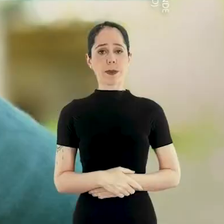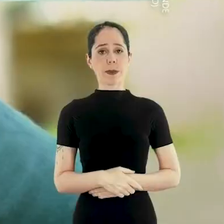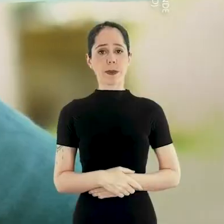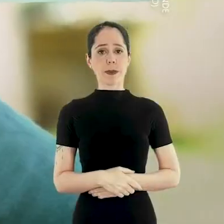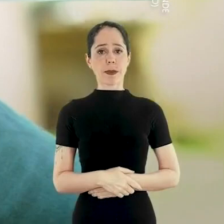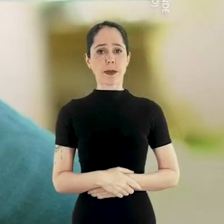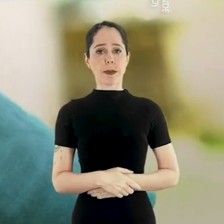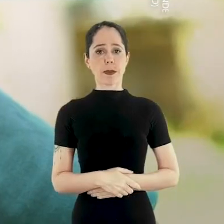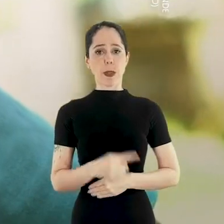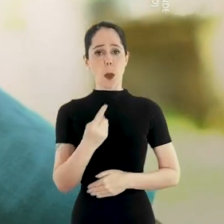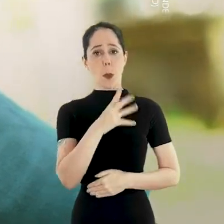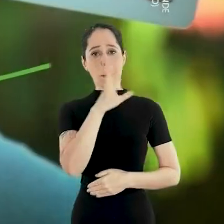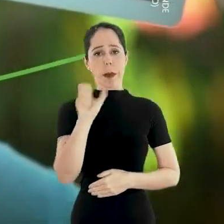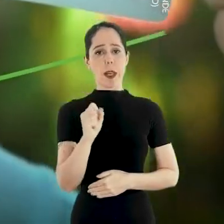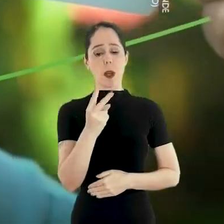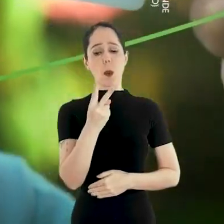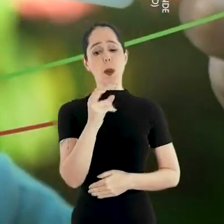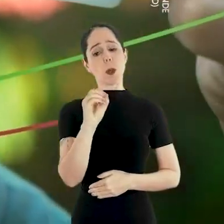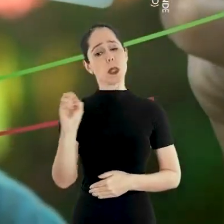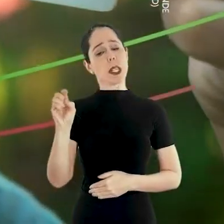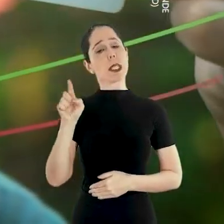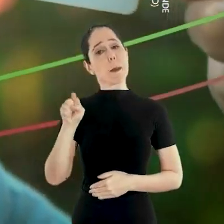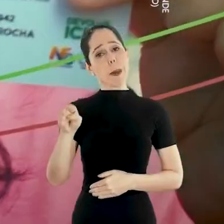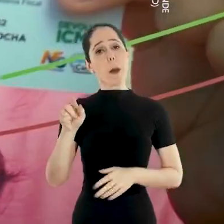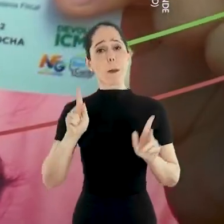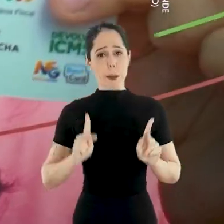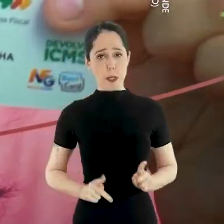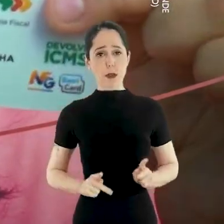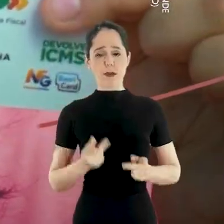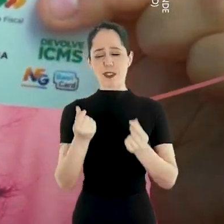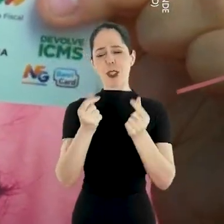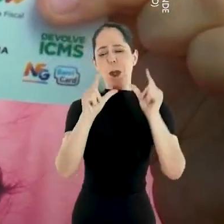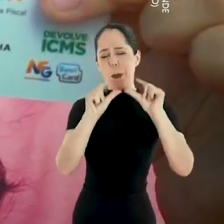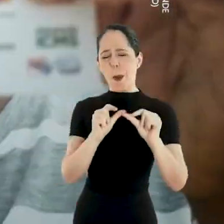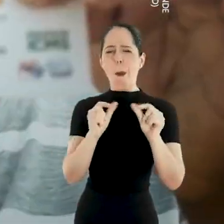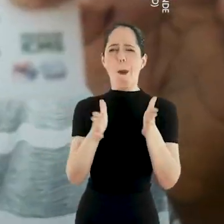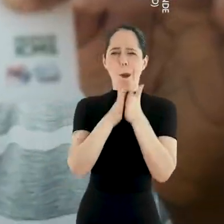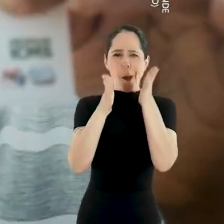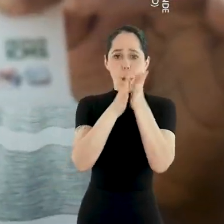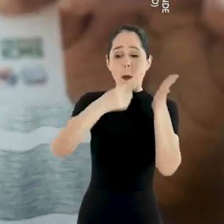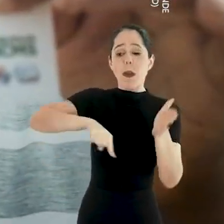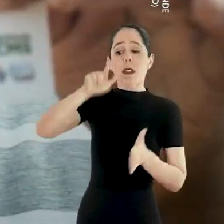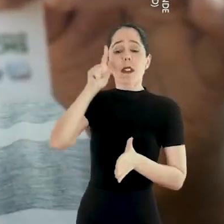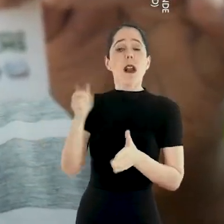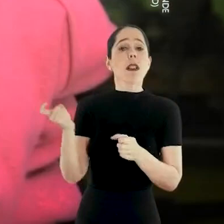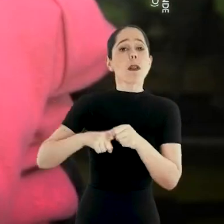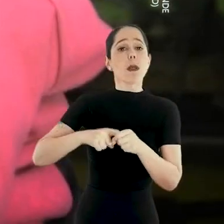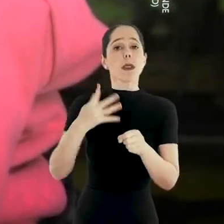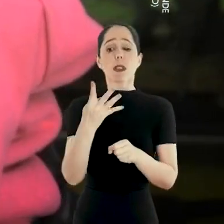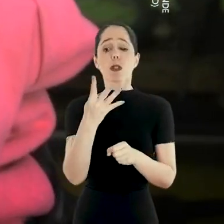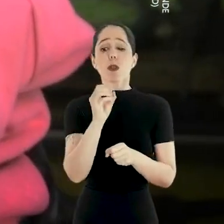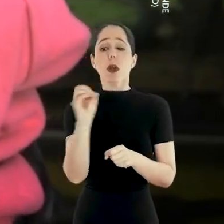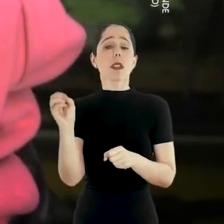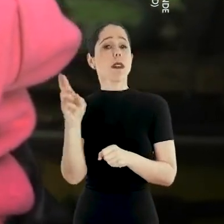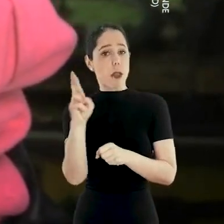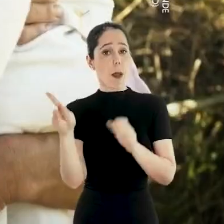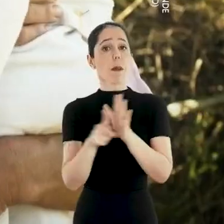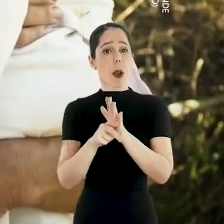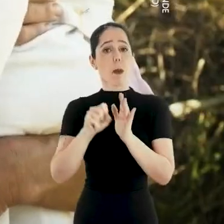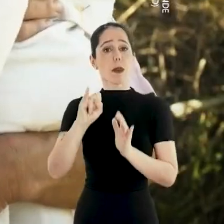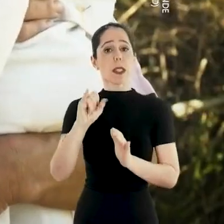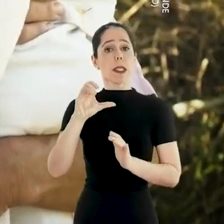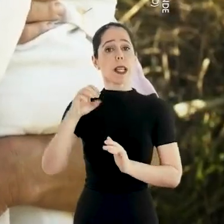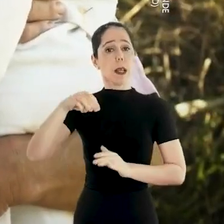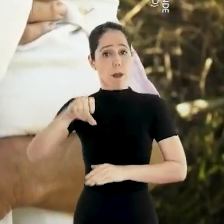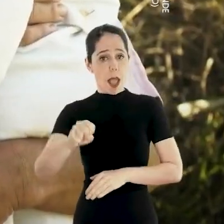1 milhão e 200 mil pessoas de baixa renda Beneficiadas com a devolução de 400 reais do ICMS